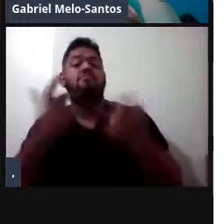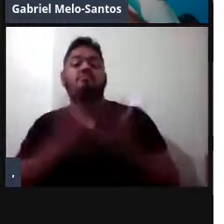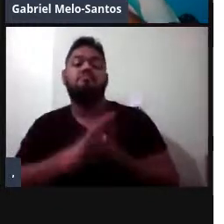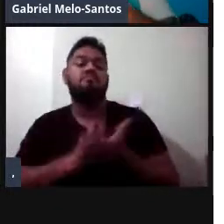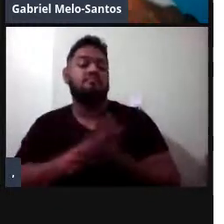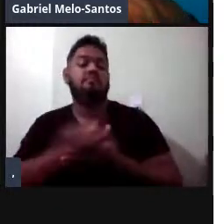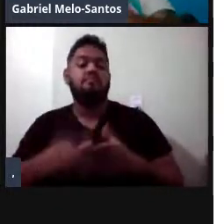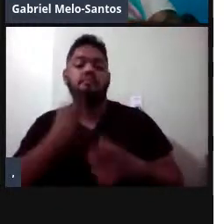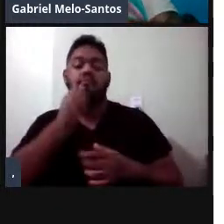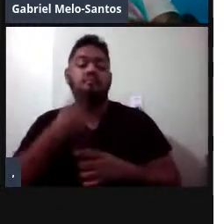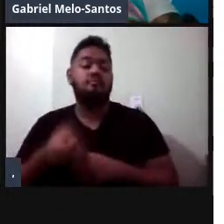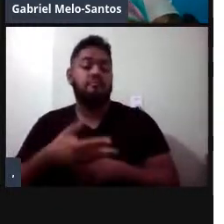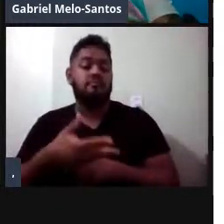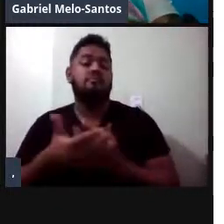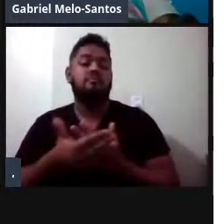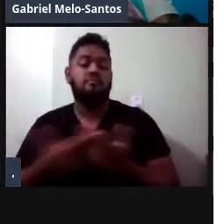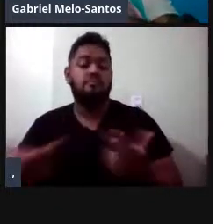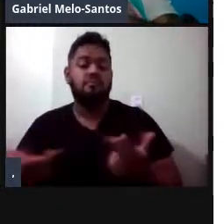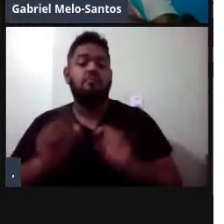evolutiva de